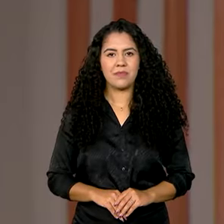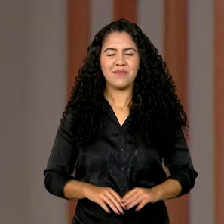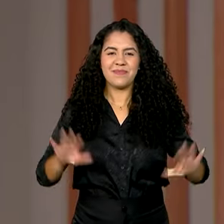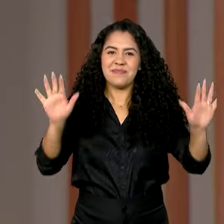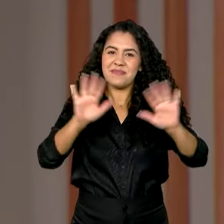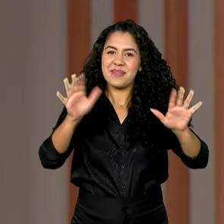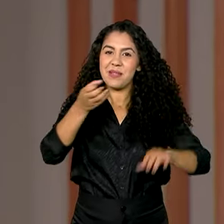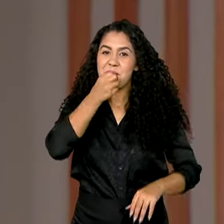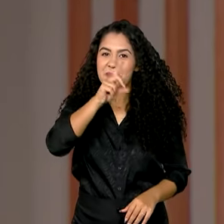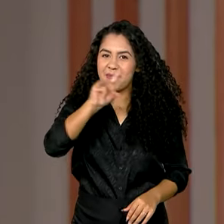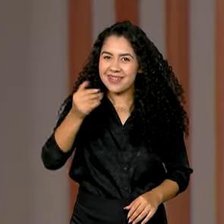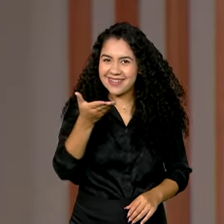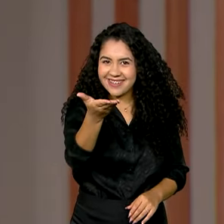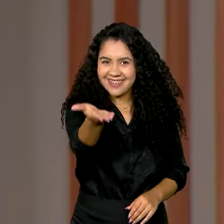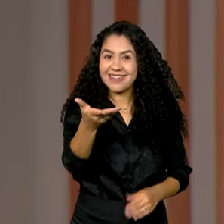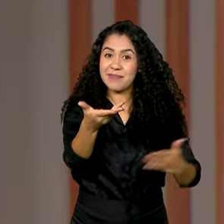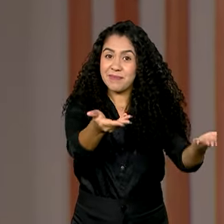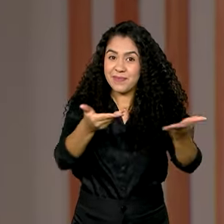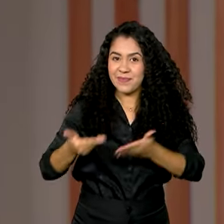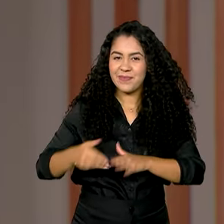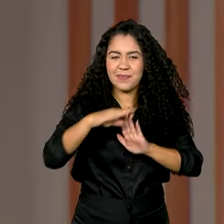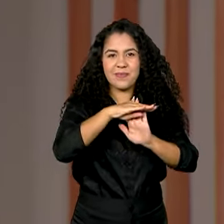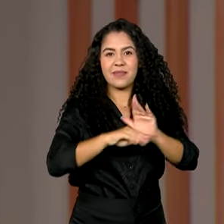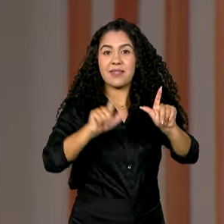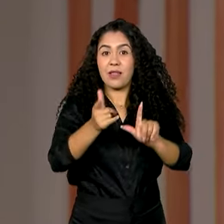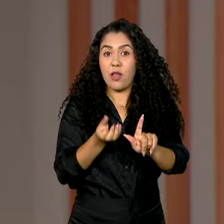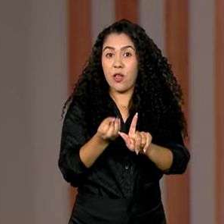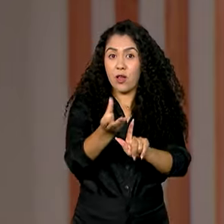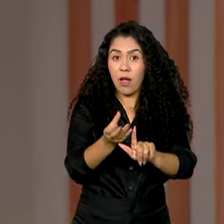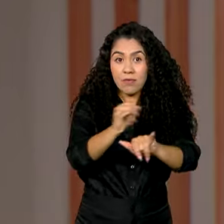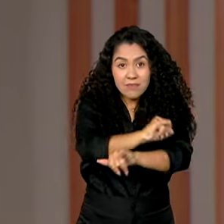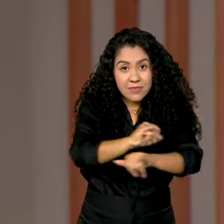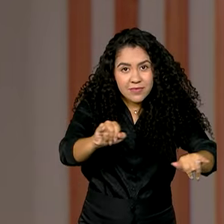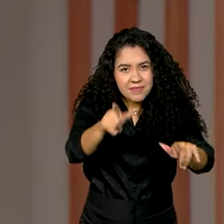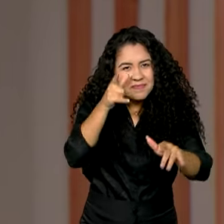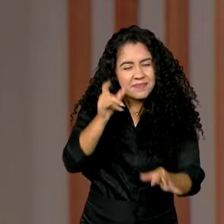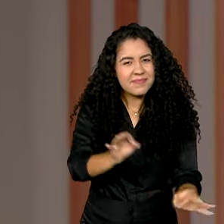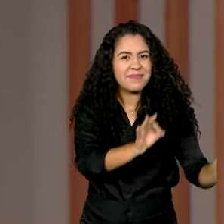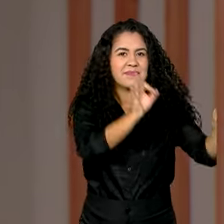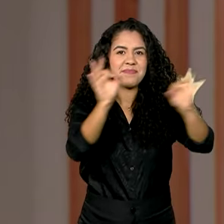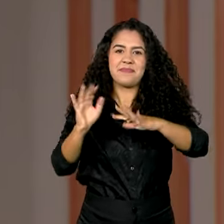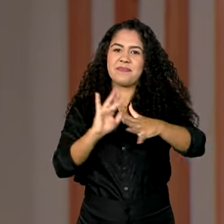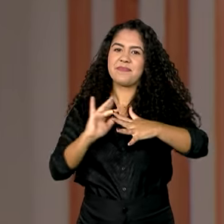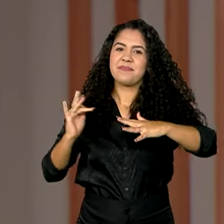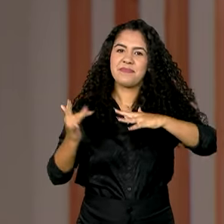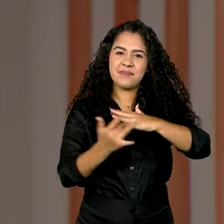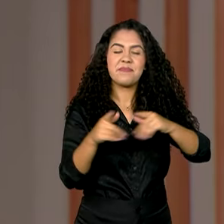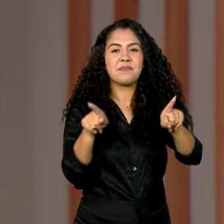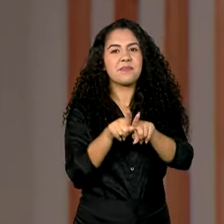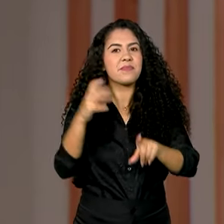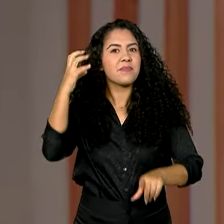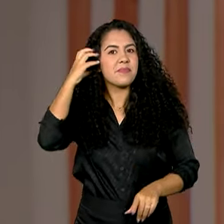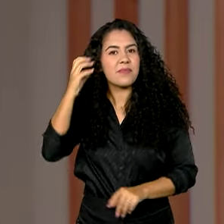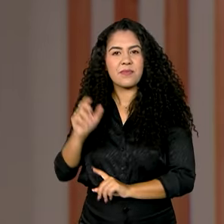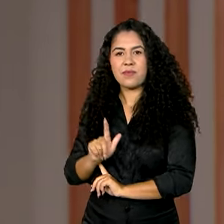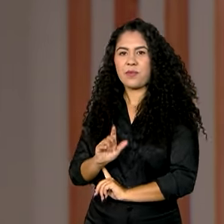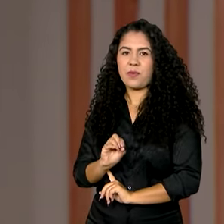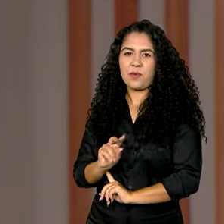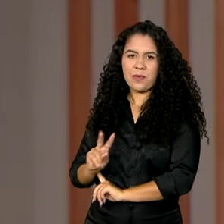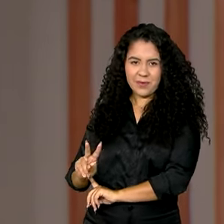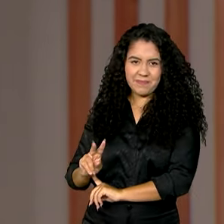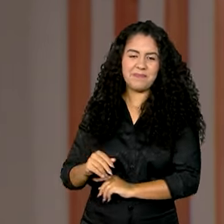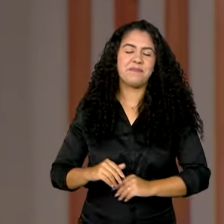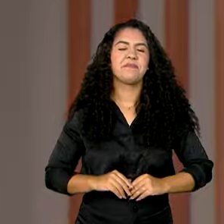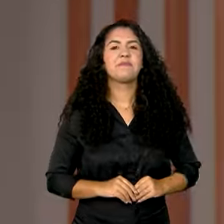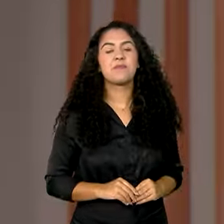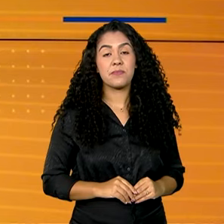Olá, dia! Seja muito bem-vindo ao canal GOV. Lembrando que você pode nos acompanhar também ao vivo pelas redes sociais e pela